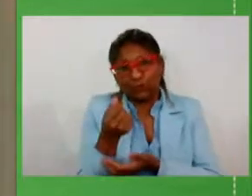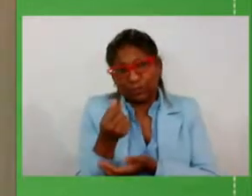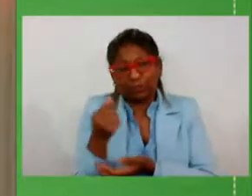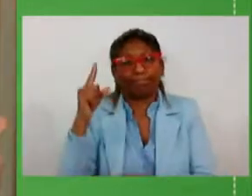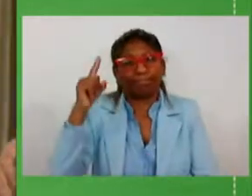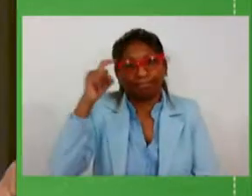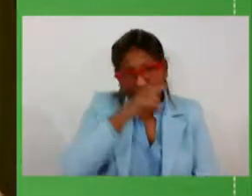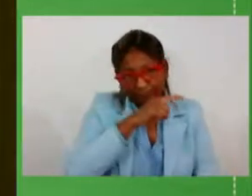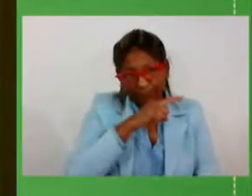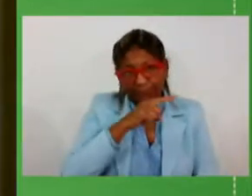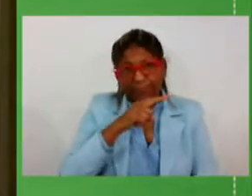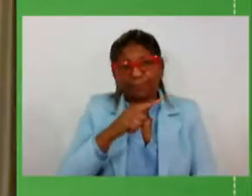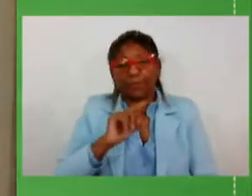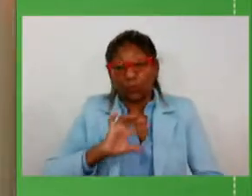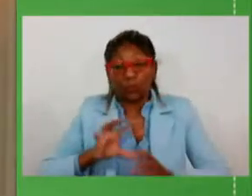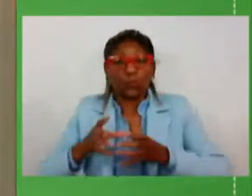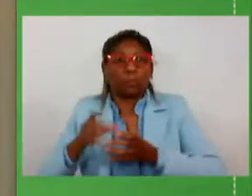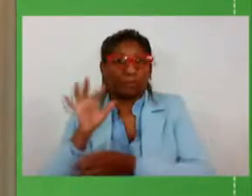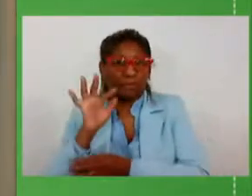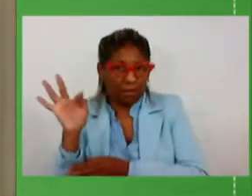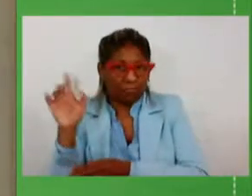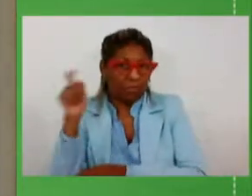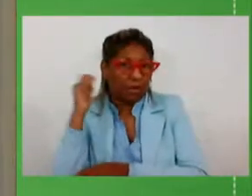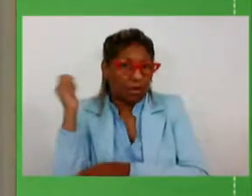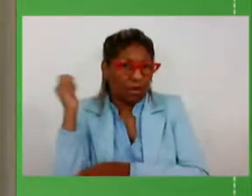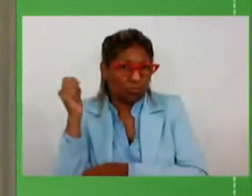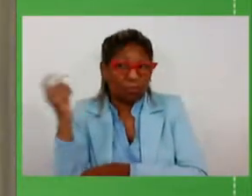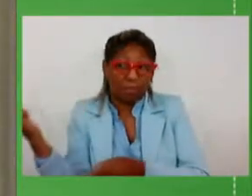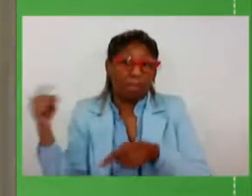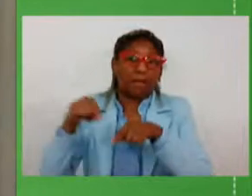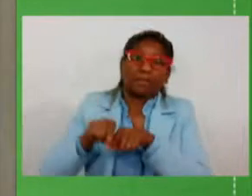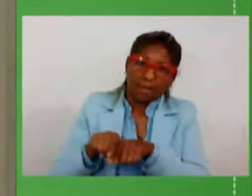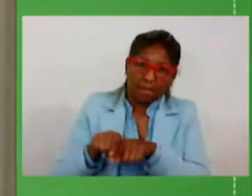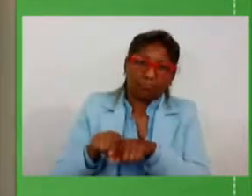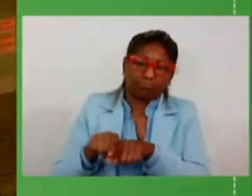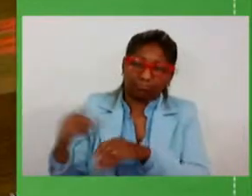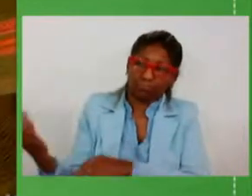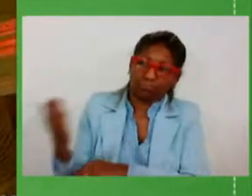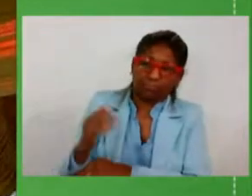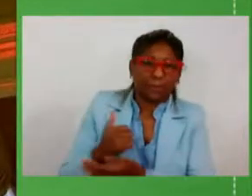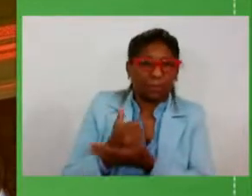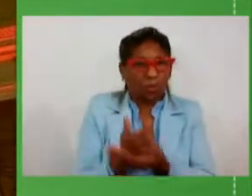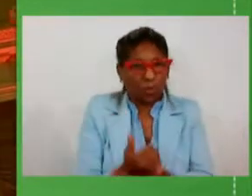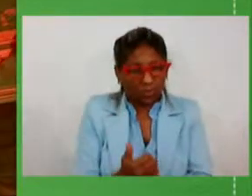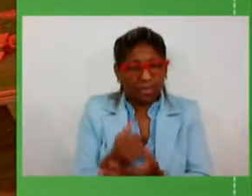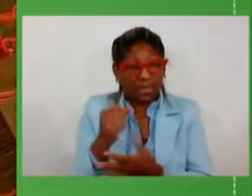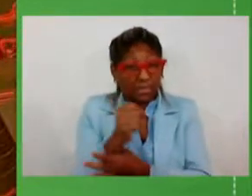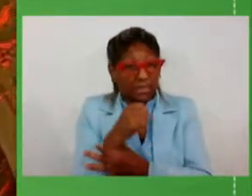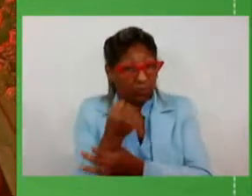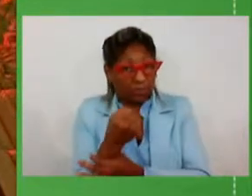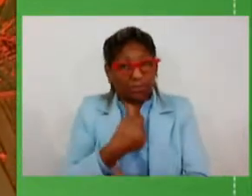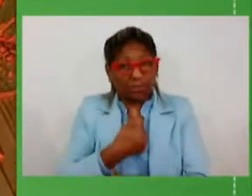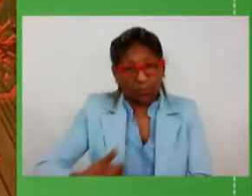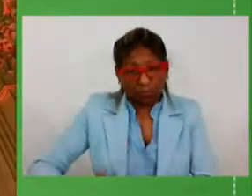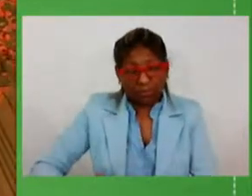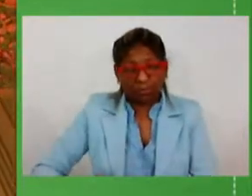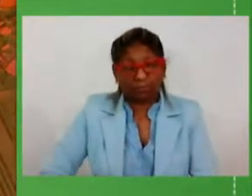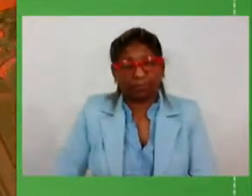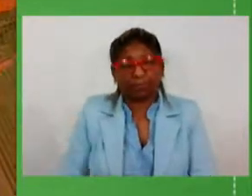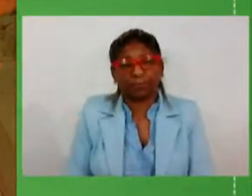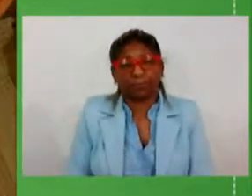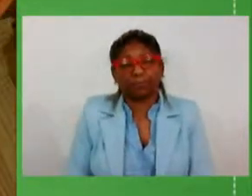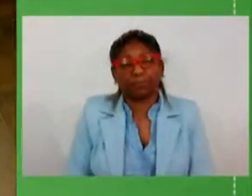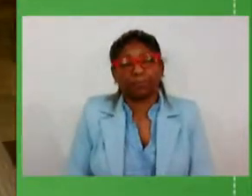a bancada federal gaúcha sempre foi muito parceira para viabilizar investimentos na segurança pública mas